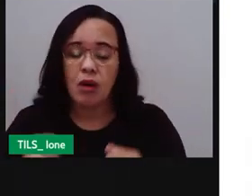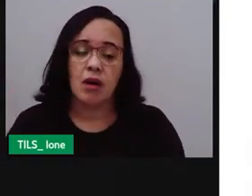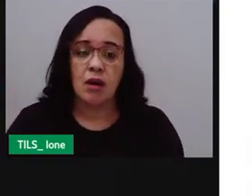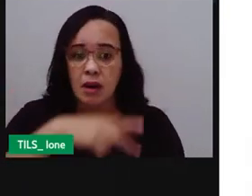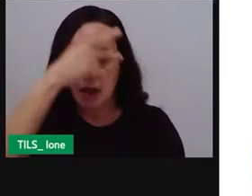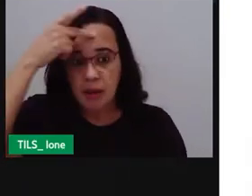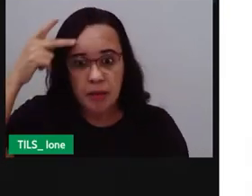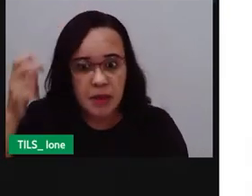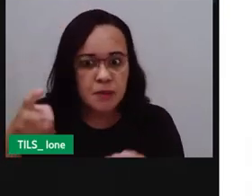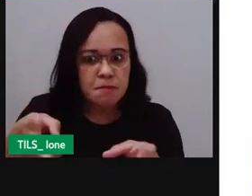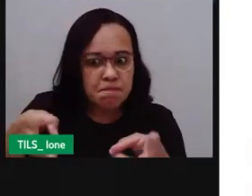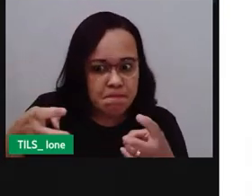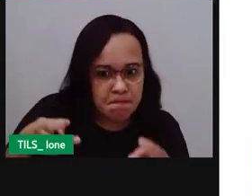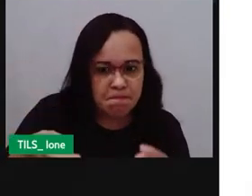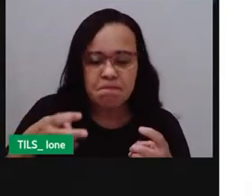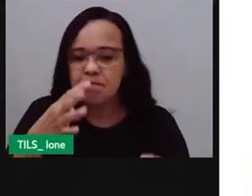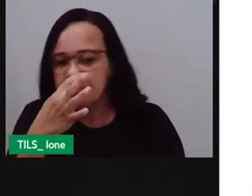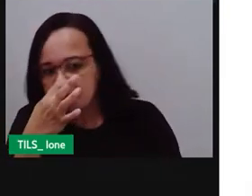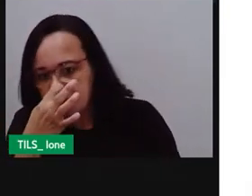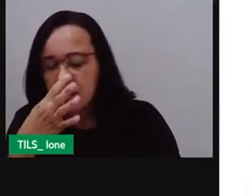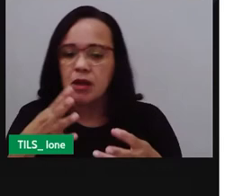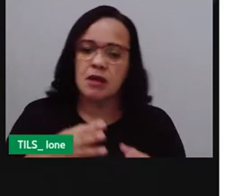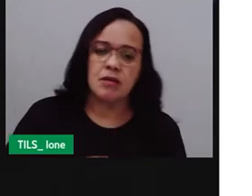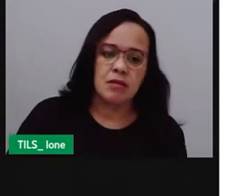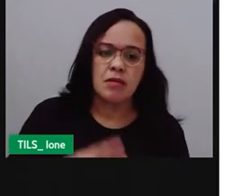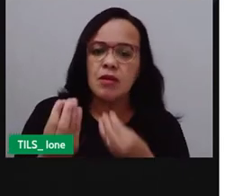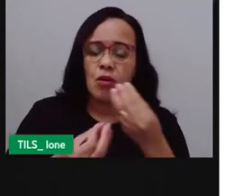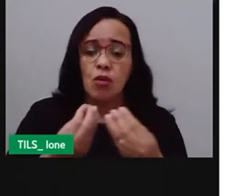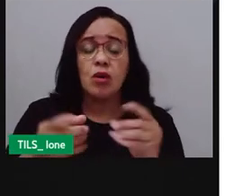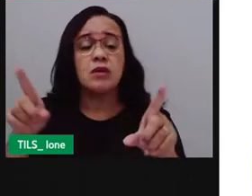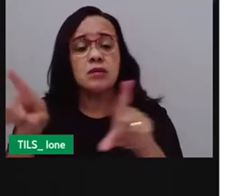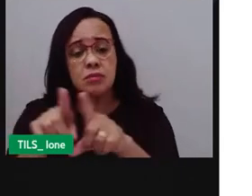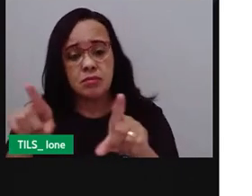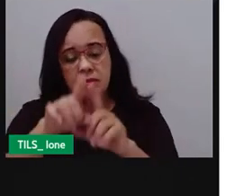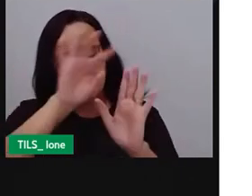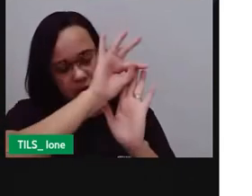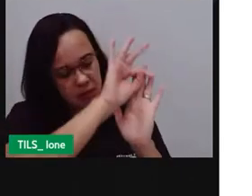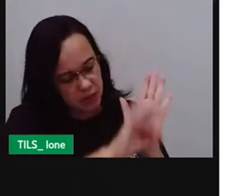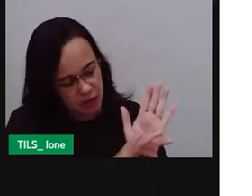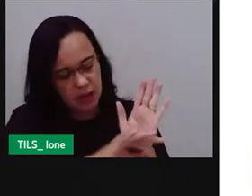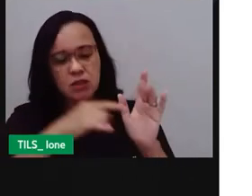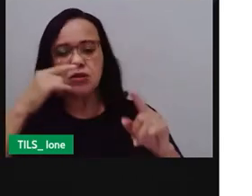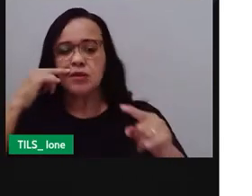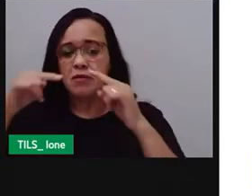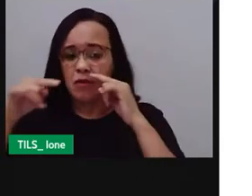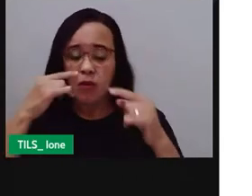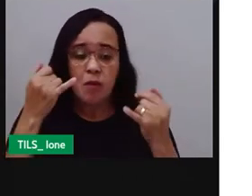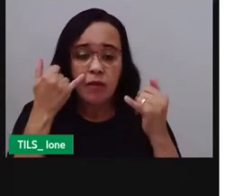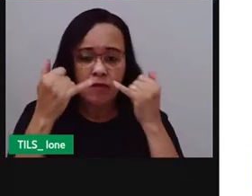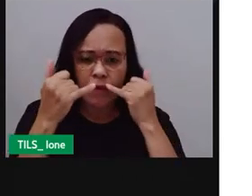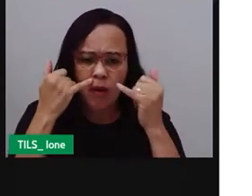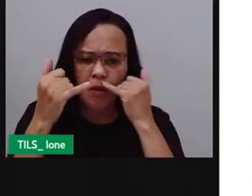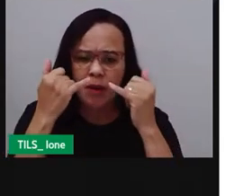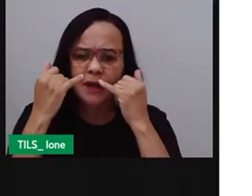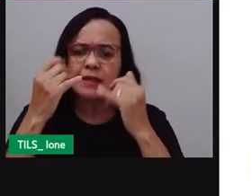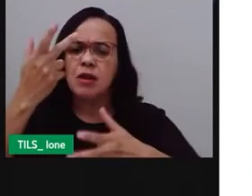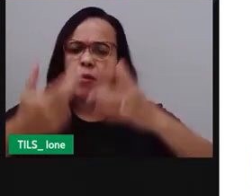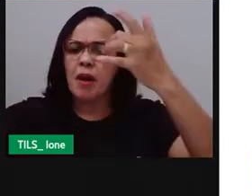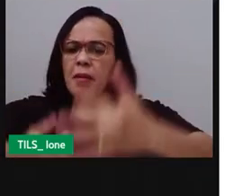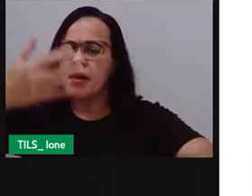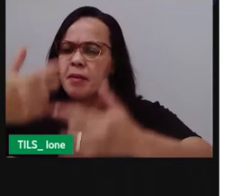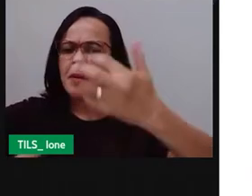e também com textos com informações detalhando esse lugar destacando as